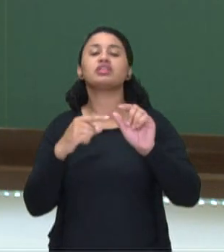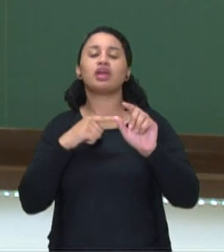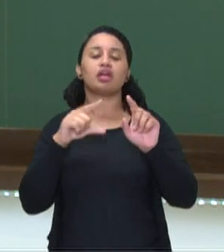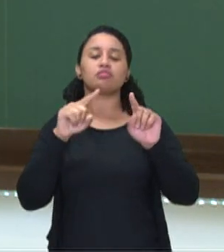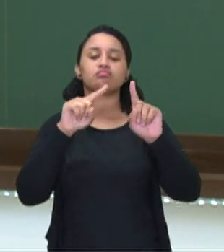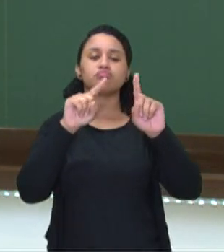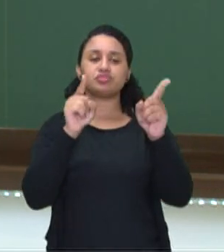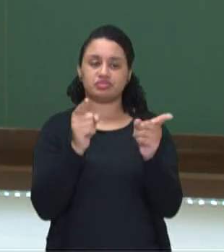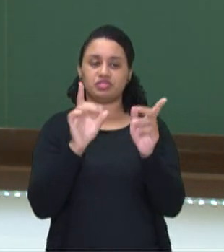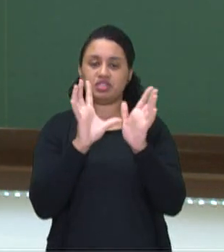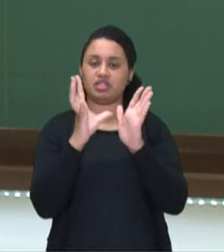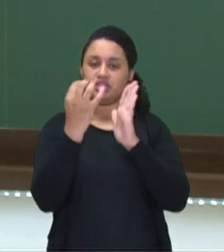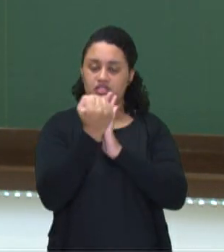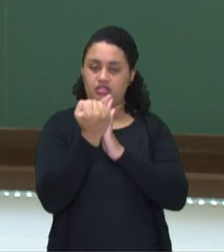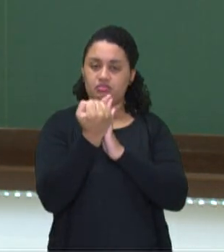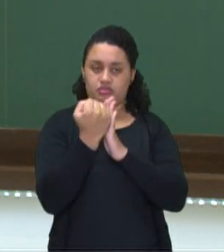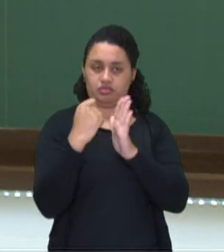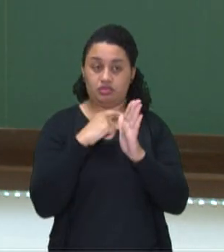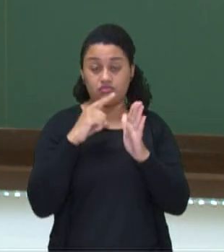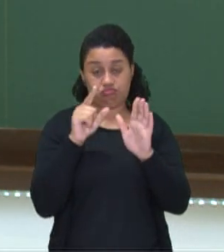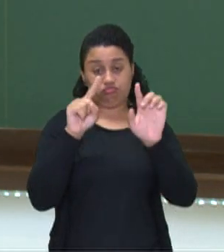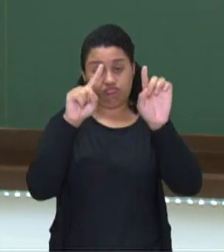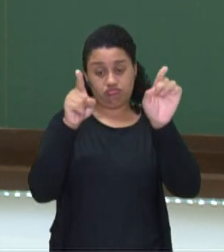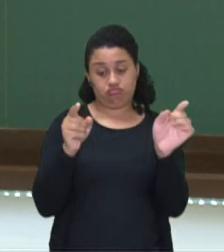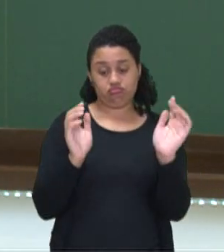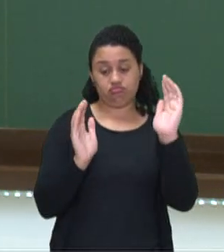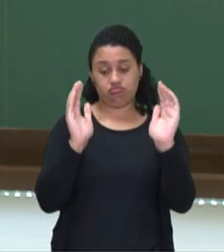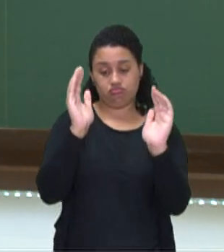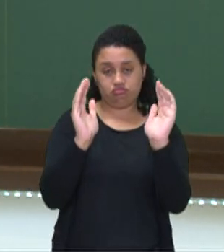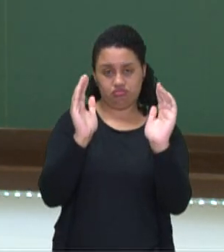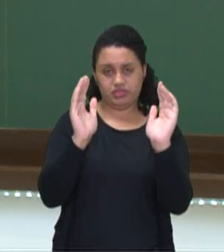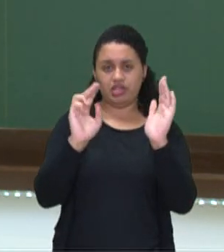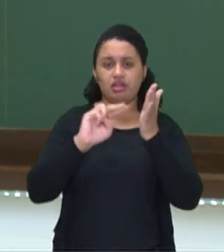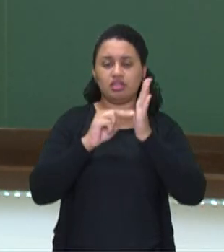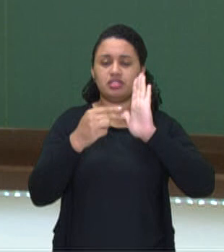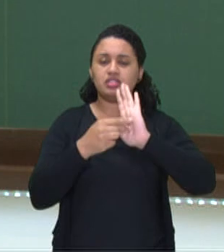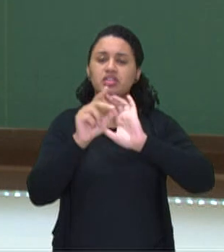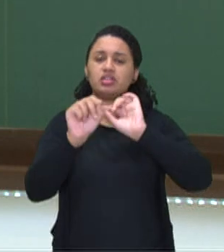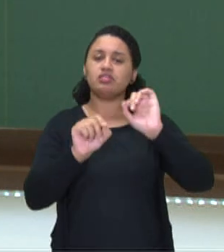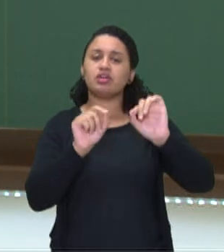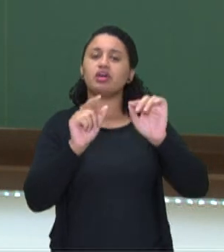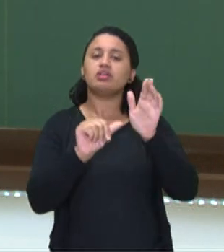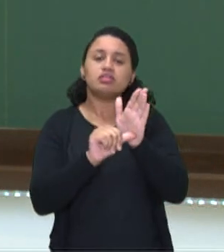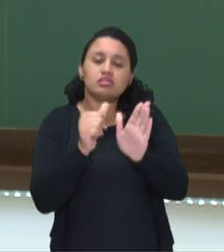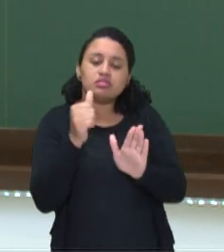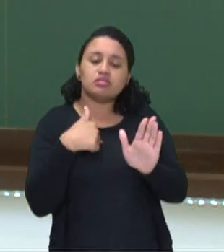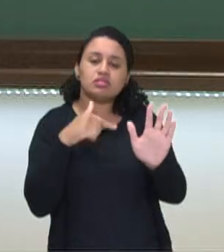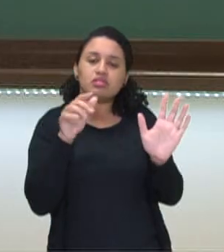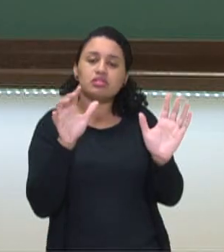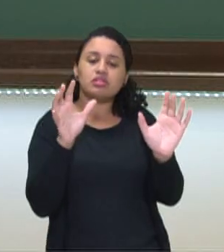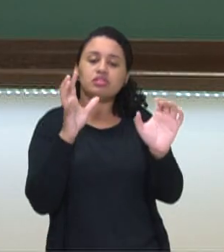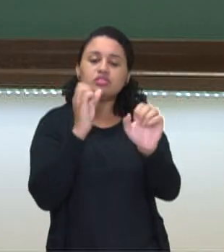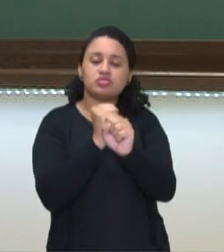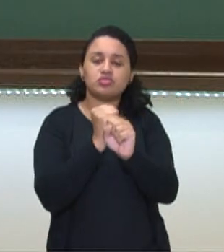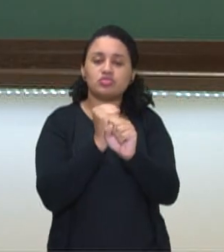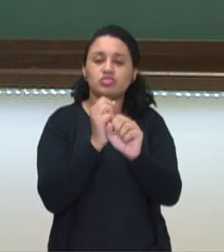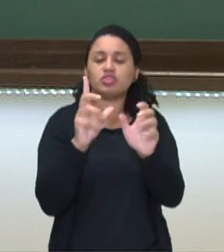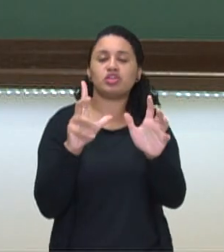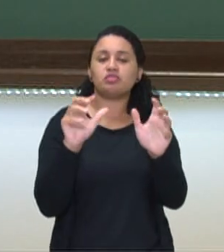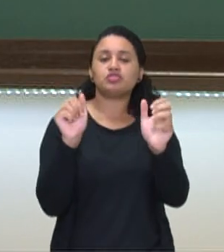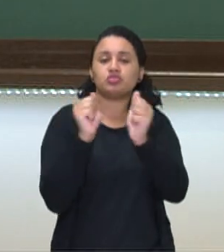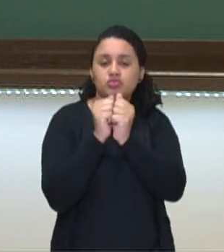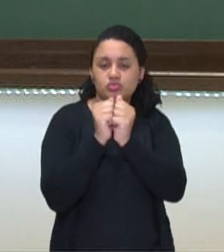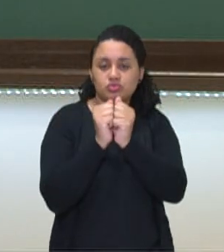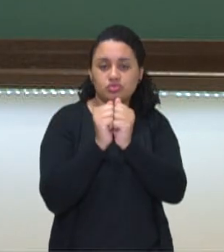Nesse caso aqui, a gente tem o sinal do parênteses, dizendo que o quê? Que eu vou associar, vou agrupar primeiro